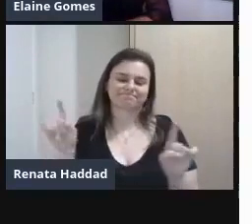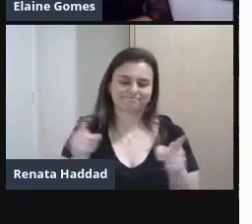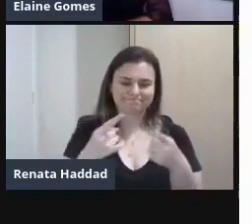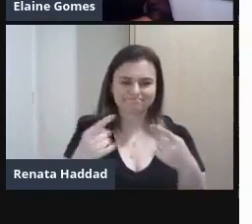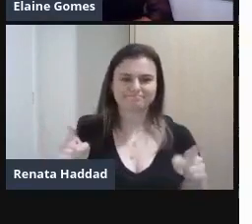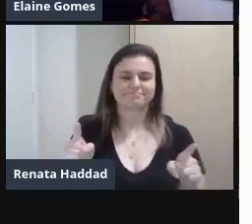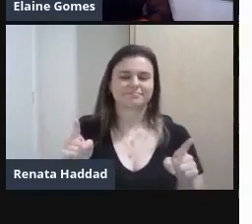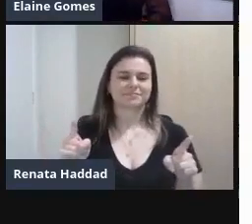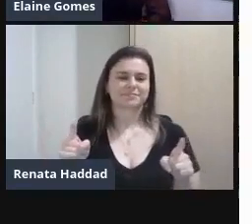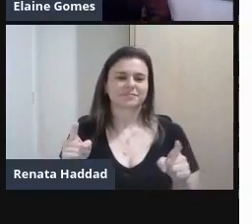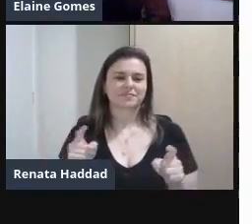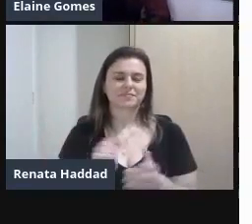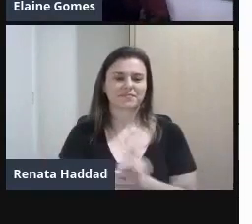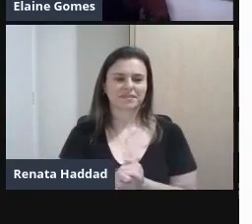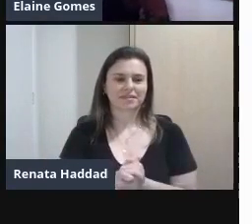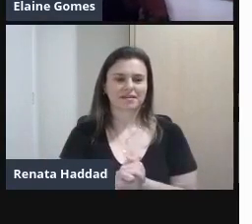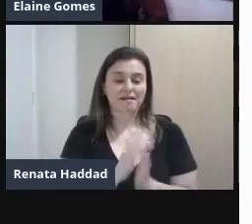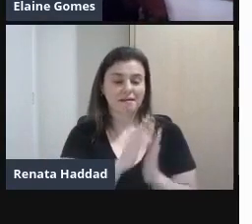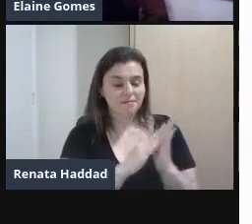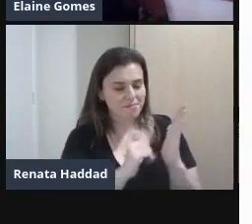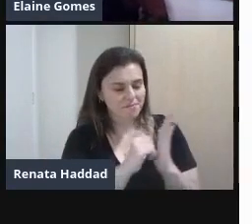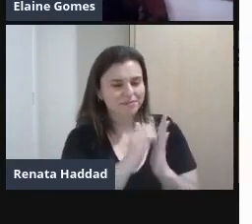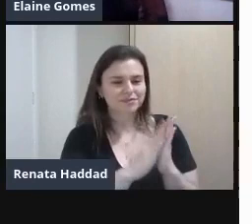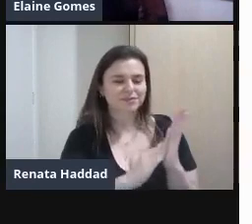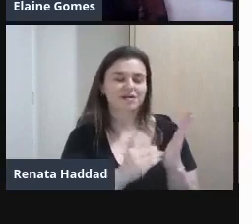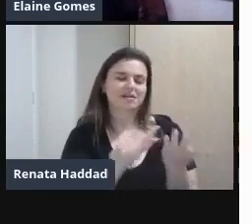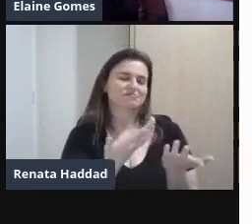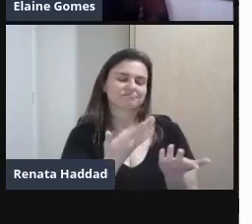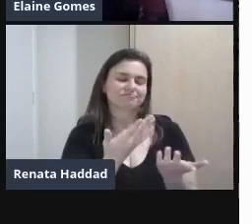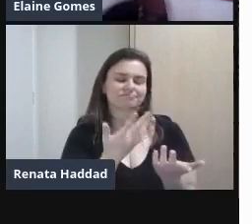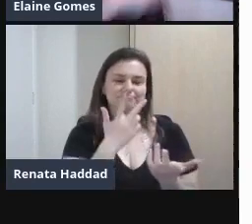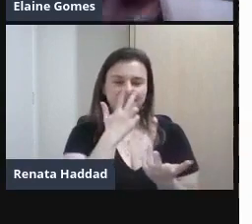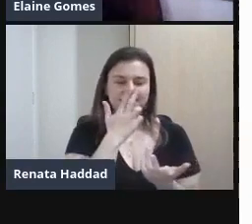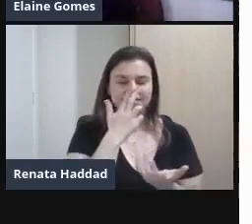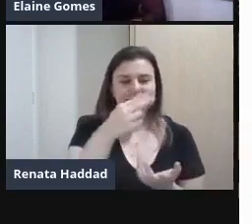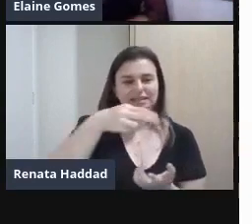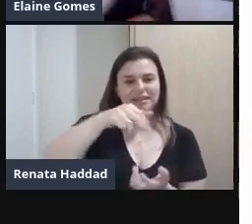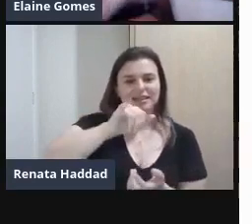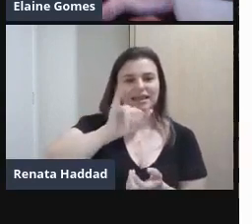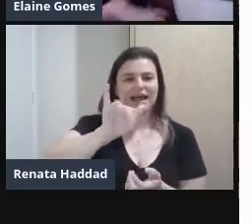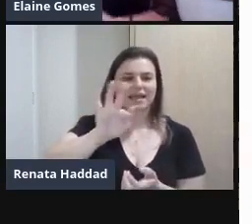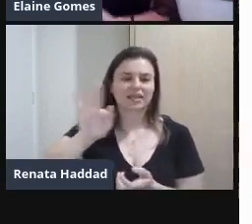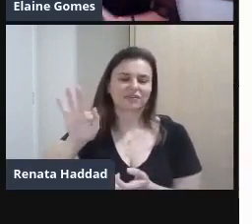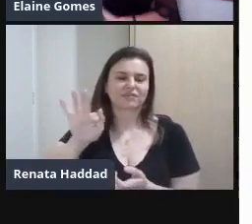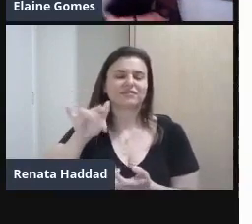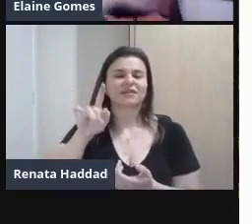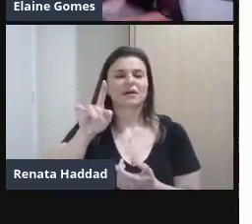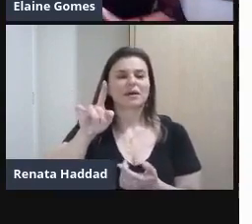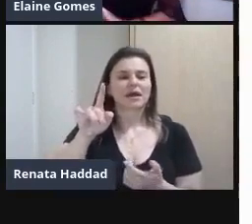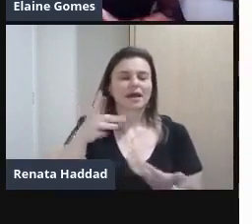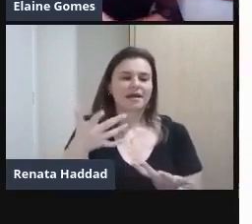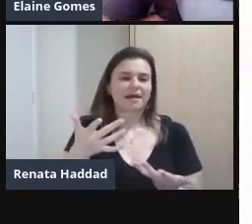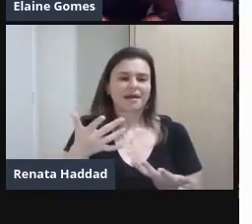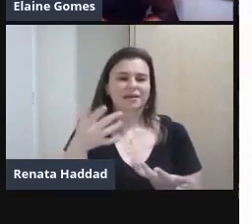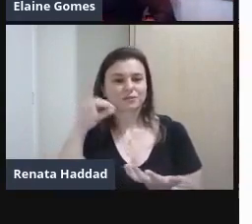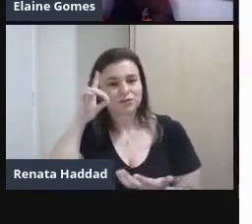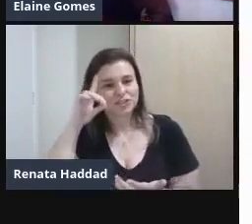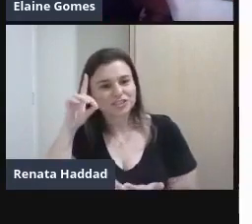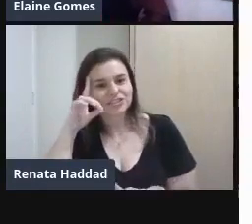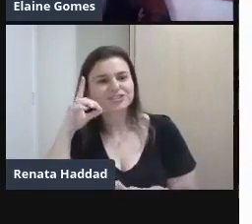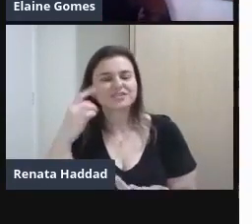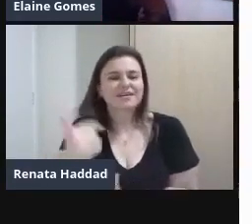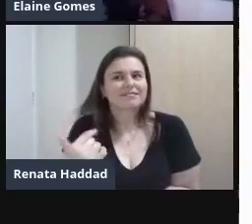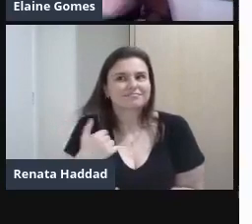Uma pintura Bem naífe Assim sabe Bem do cotidiano Que não era Aquela pintura Daquela mulher Que chegou Que